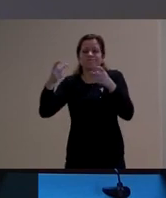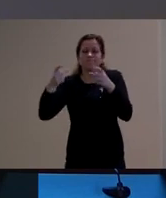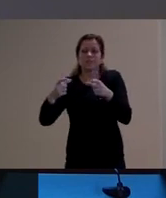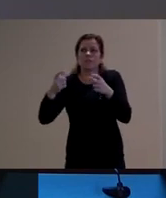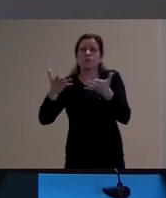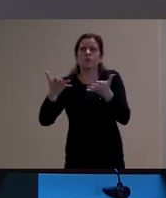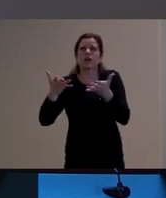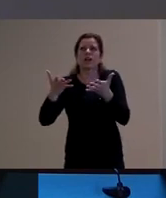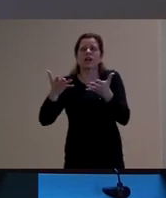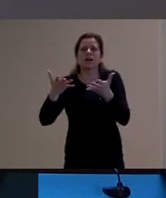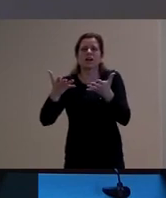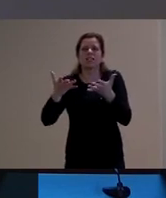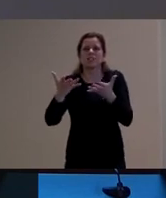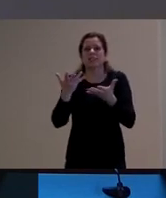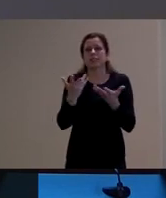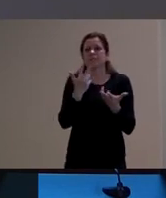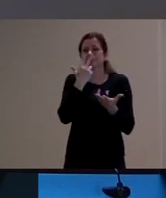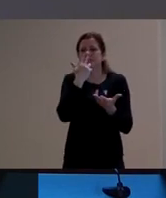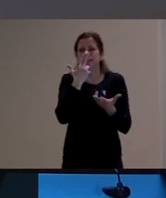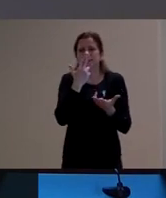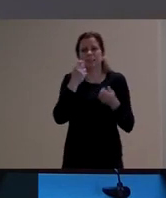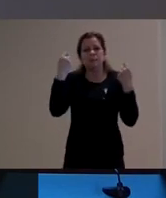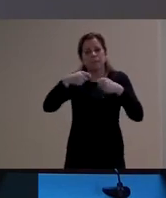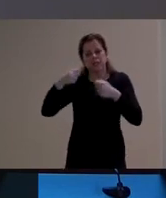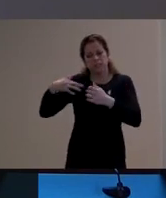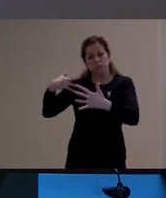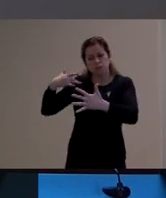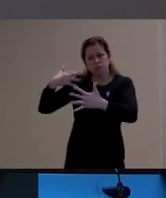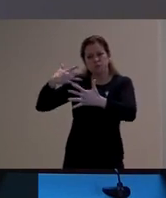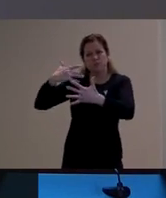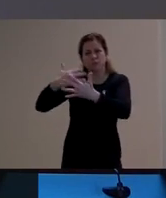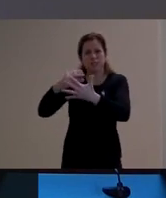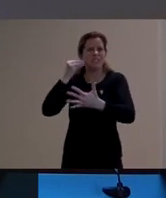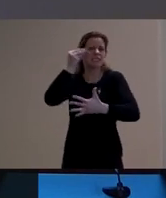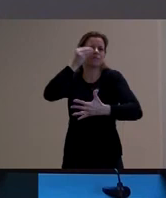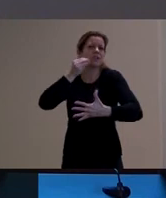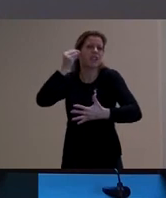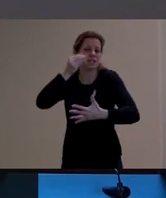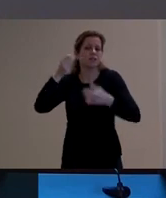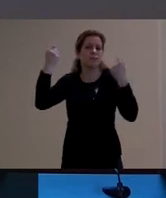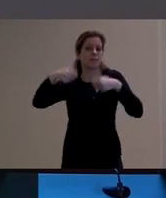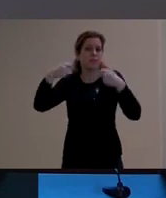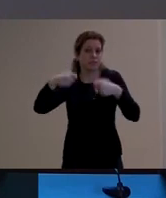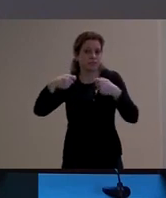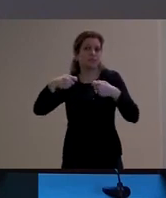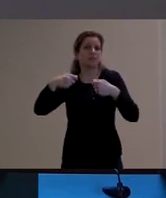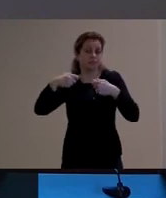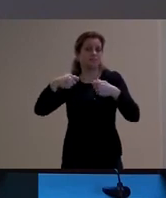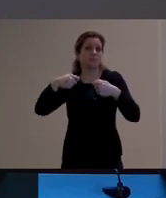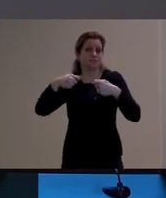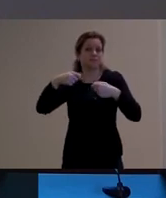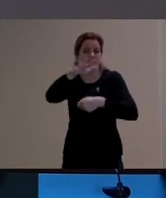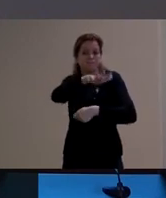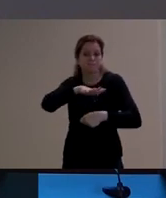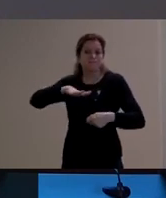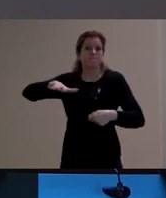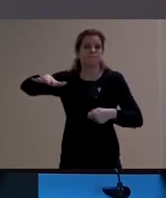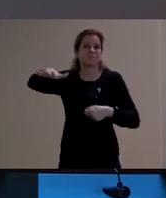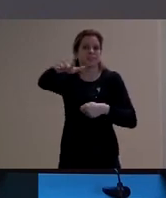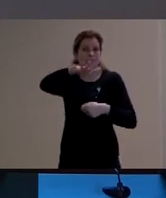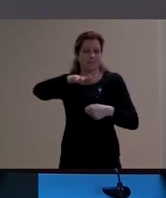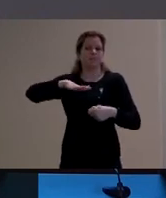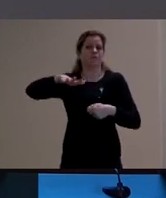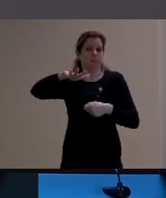sobrevivência da experiência. É um lugar onde as condições para a experiência ainda estão